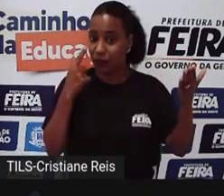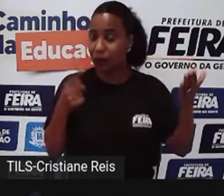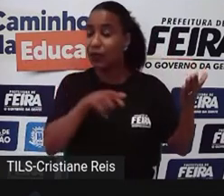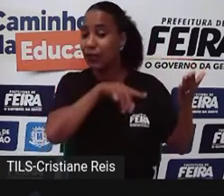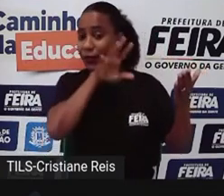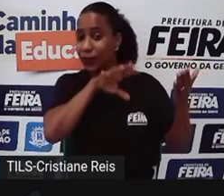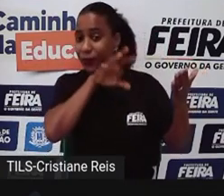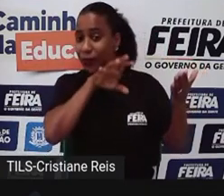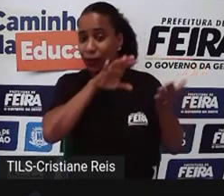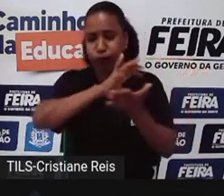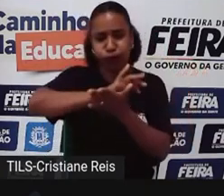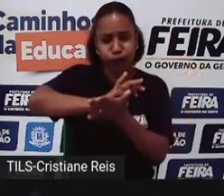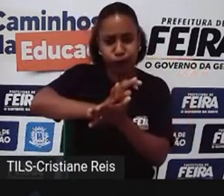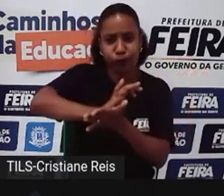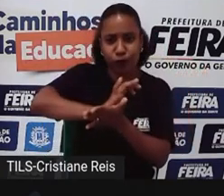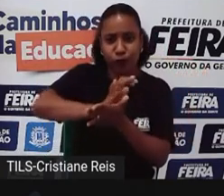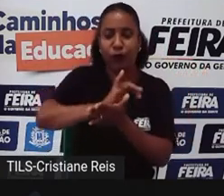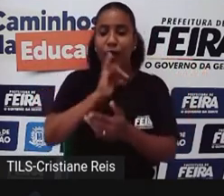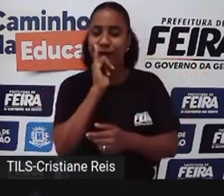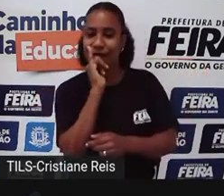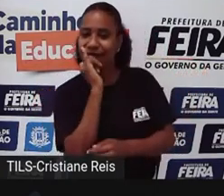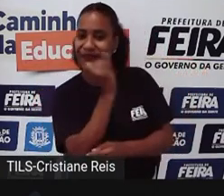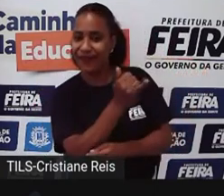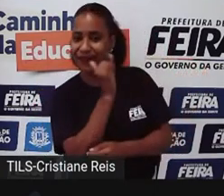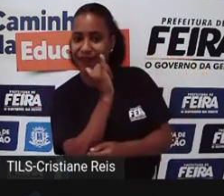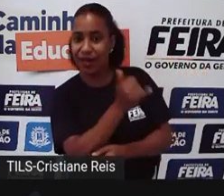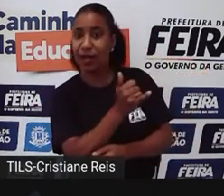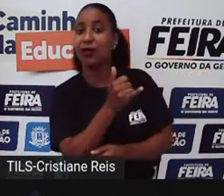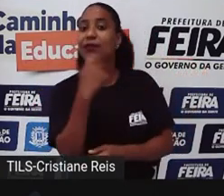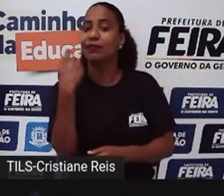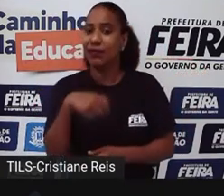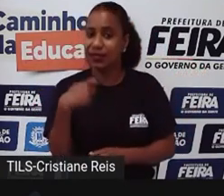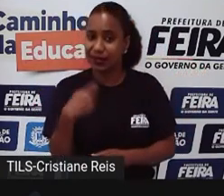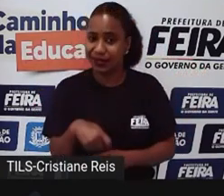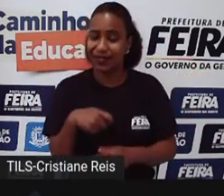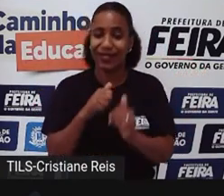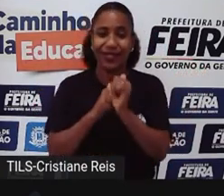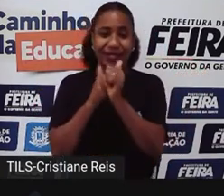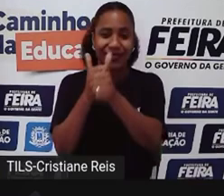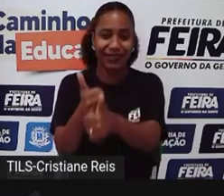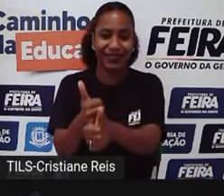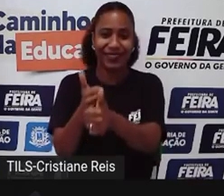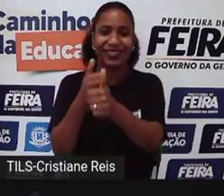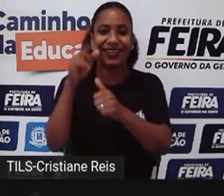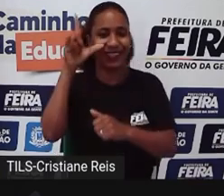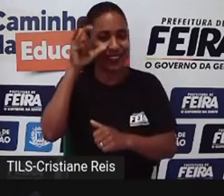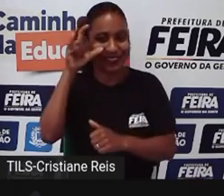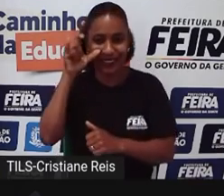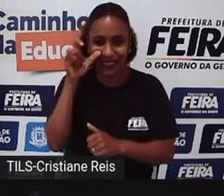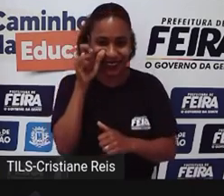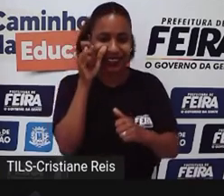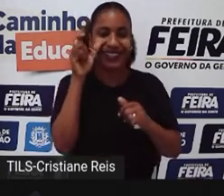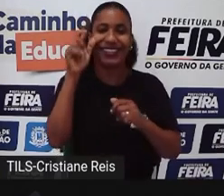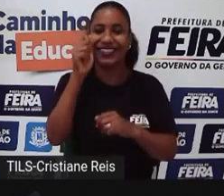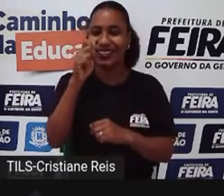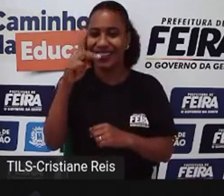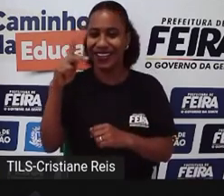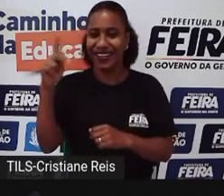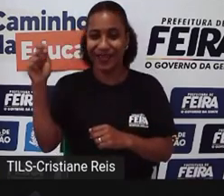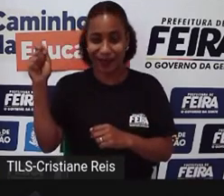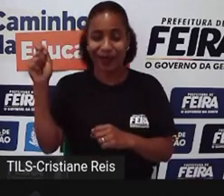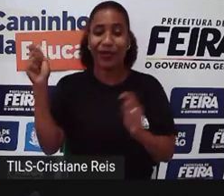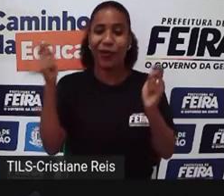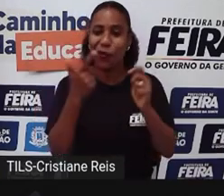Elas devem ser Denunciadas Sigam a página da APA E outras tantas Que tem aí Esse trabalho